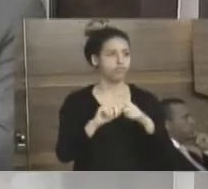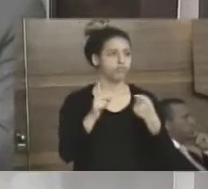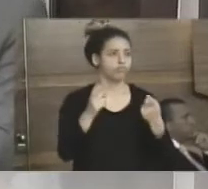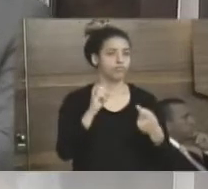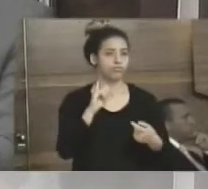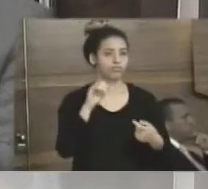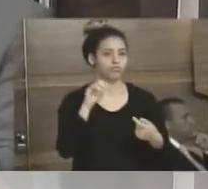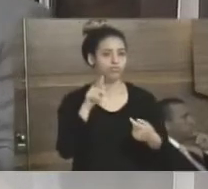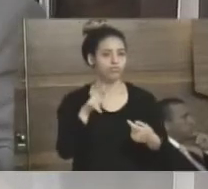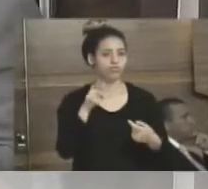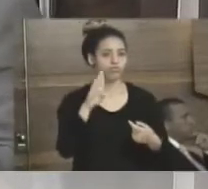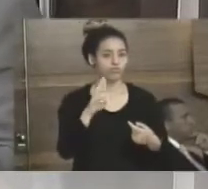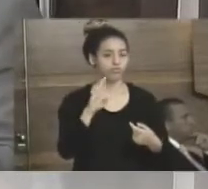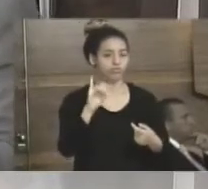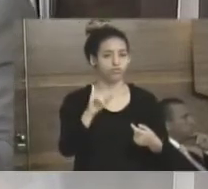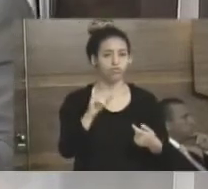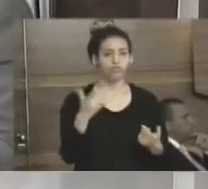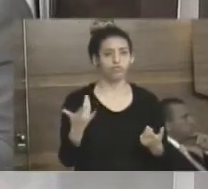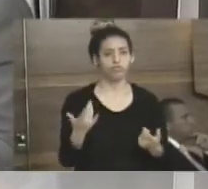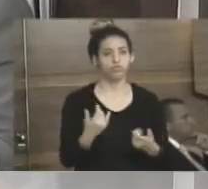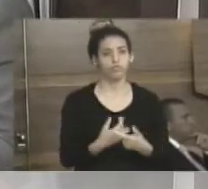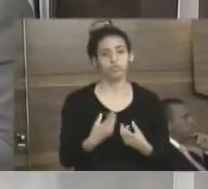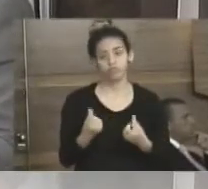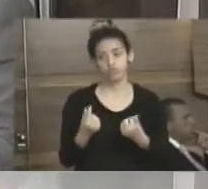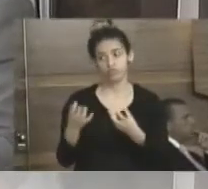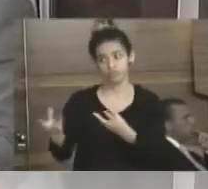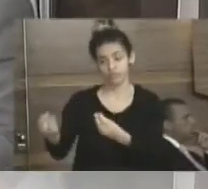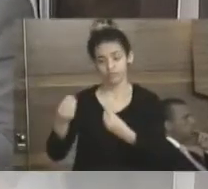arrecadação de ITBI, imposto de transferência, dinheiro que entra,